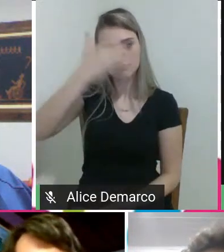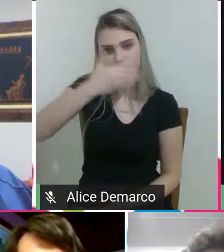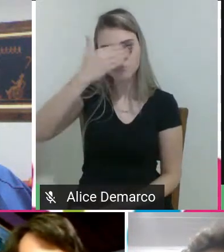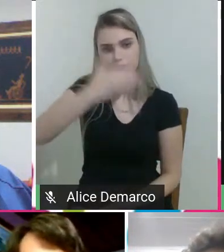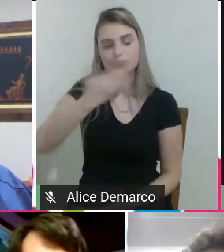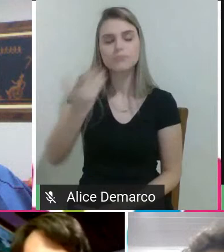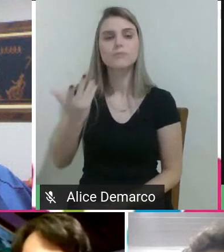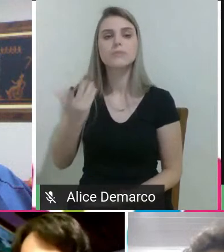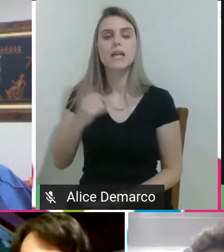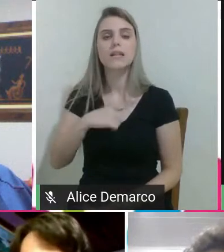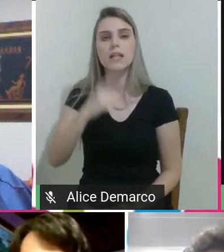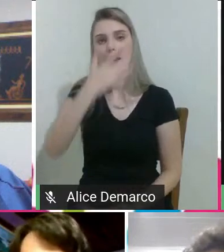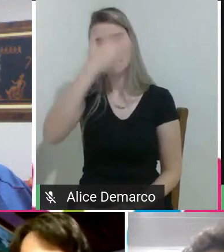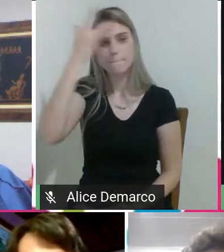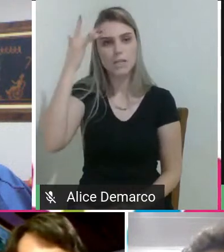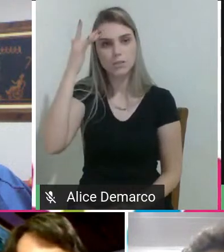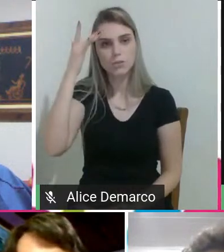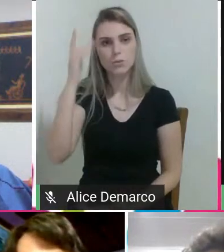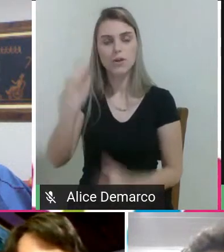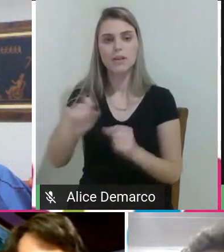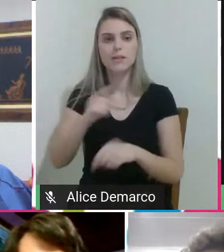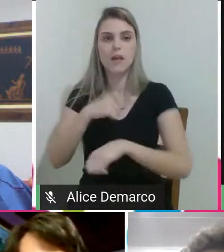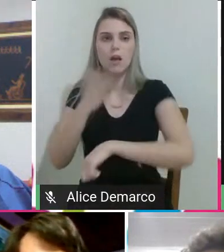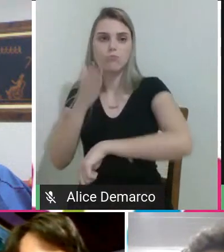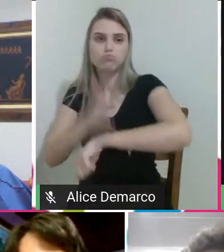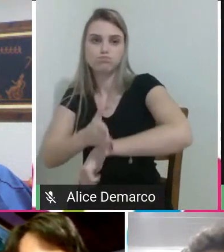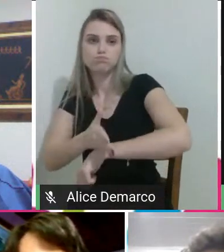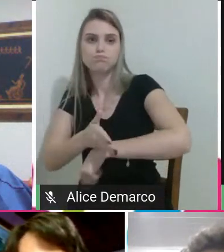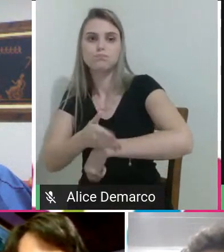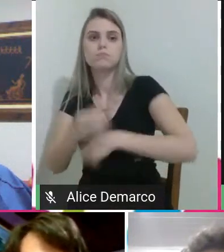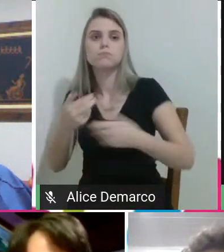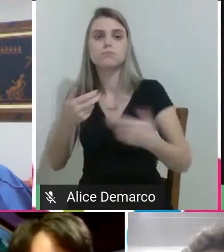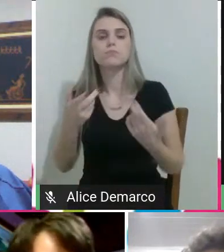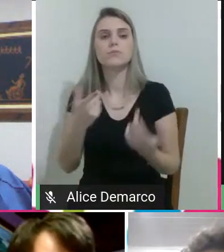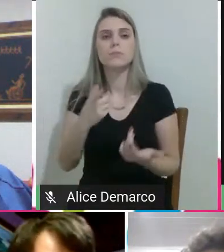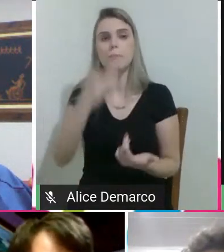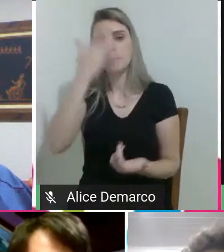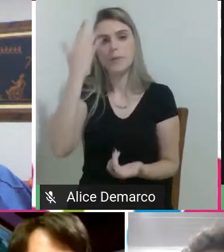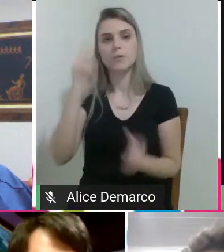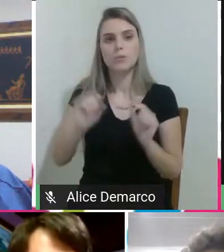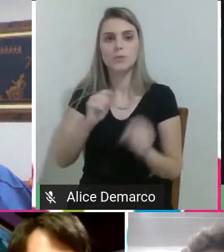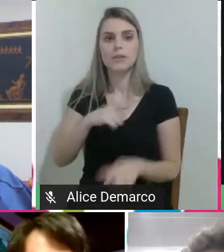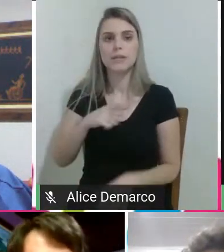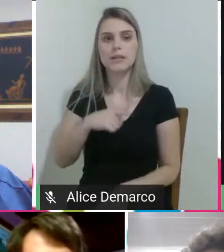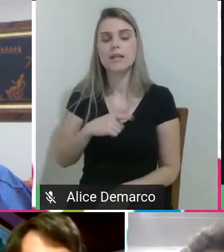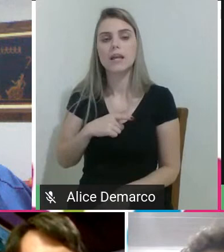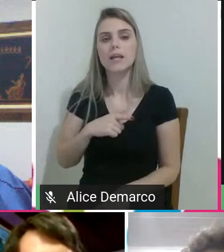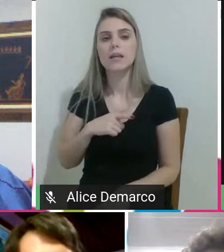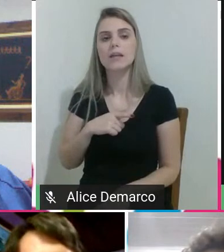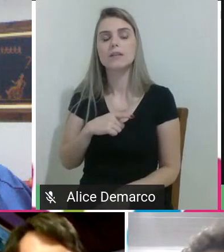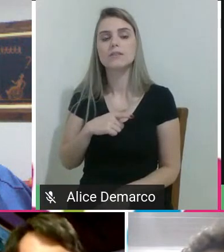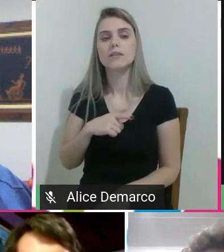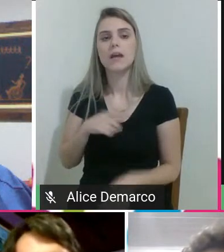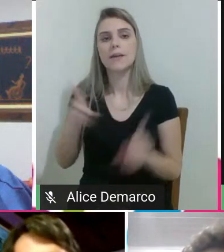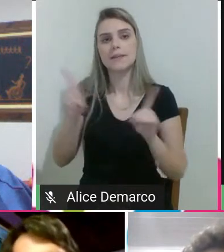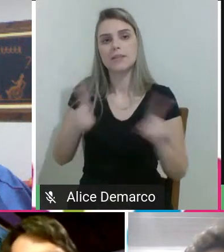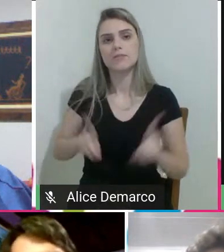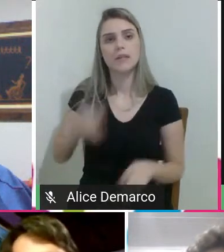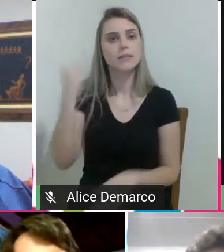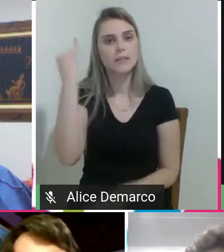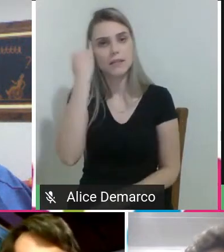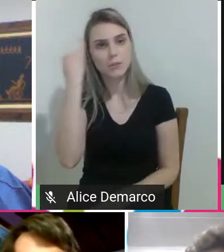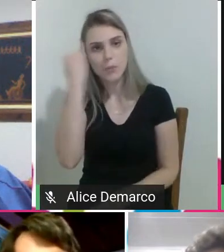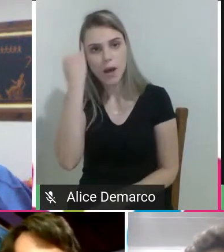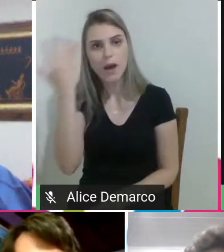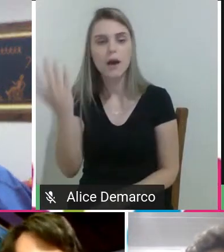pessoas com membro amputado, a gente tem pessoas com algumas das deficiências intelectuais, então